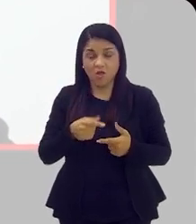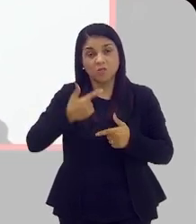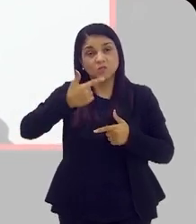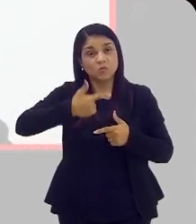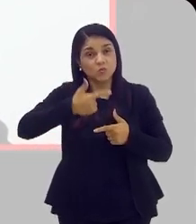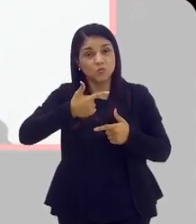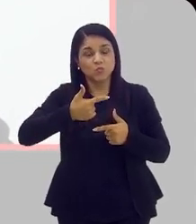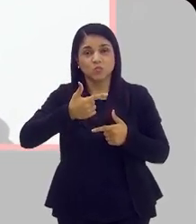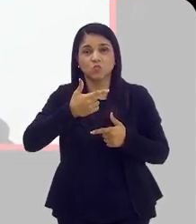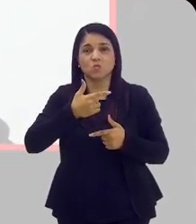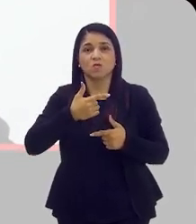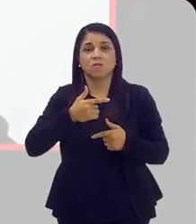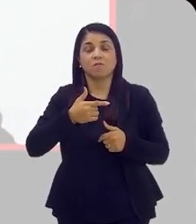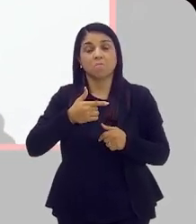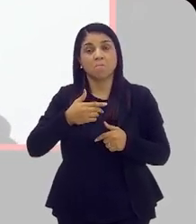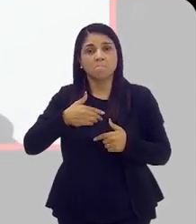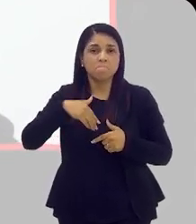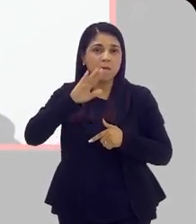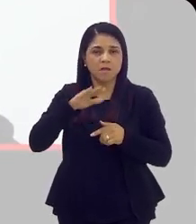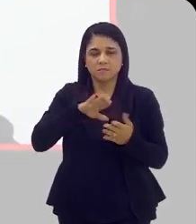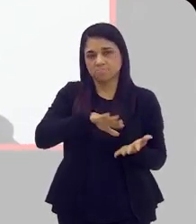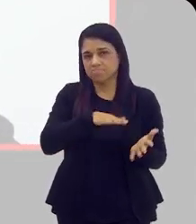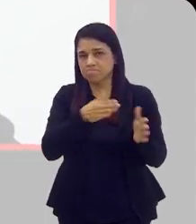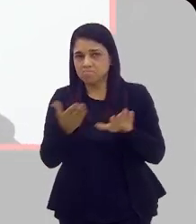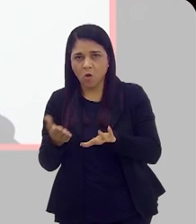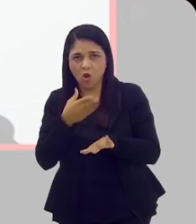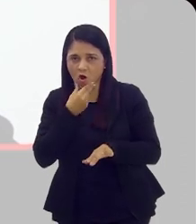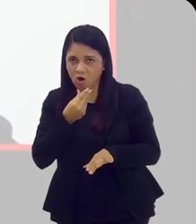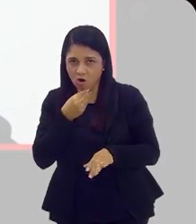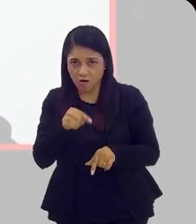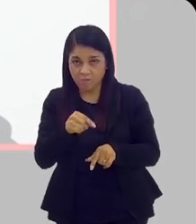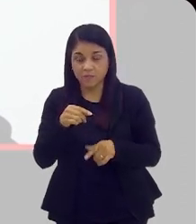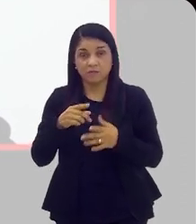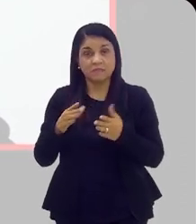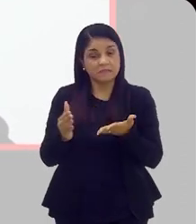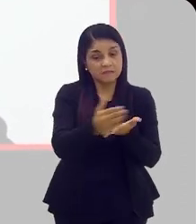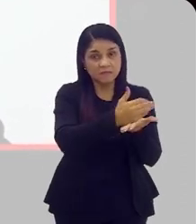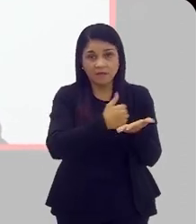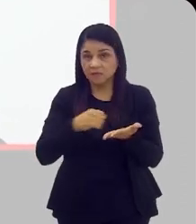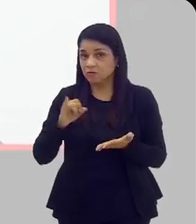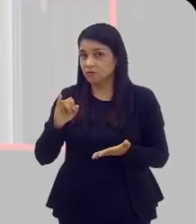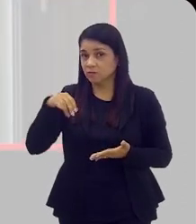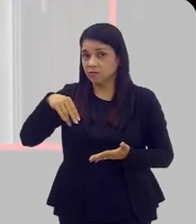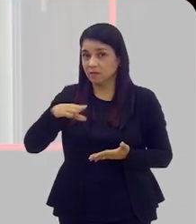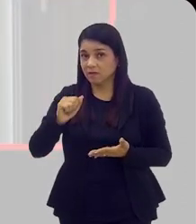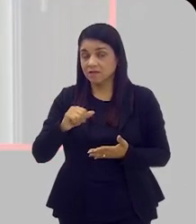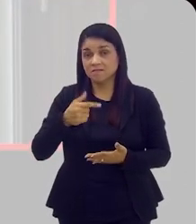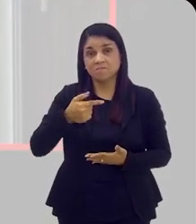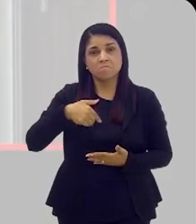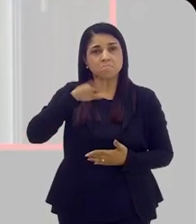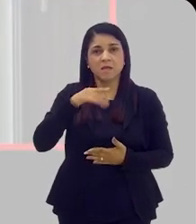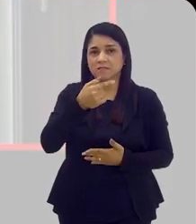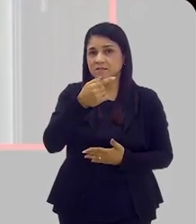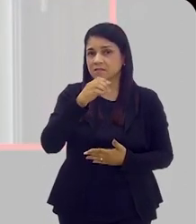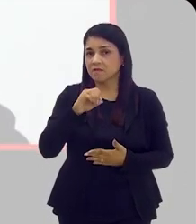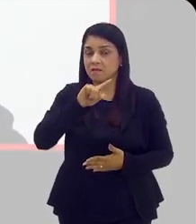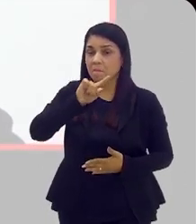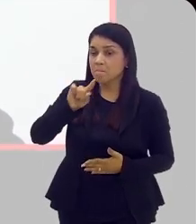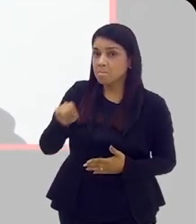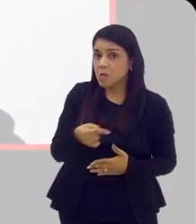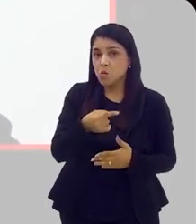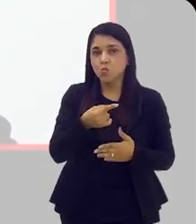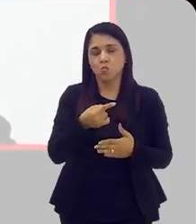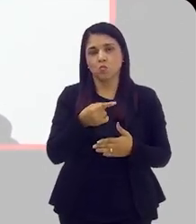segundo que mais mata. Então, esses dados aí do Inca são dados recentes, de mais de 70 mil casos